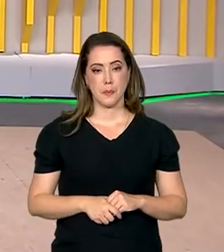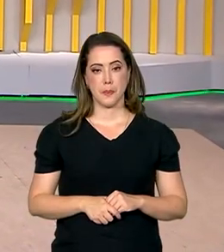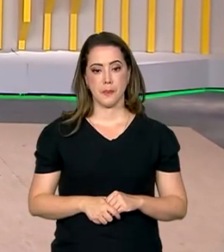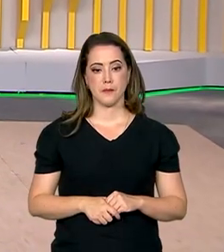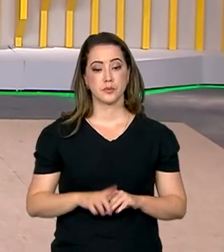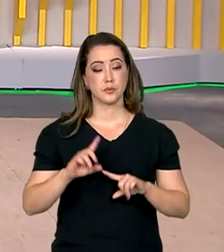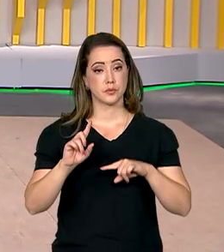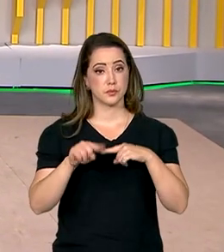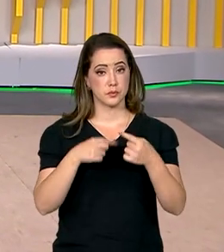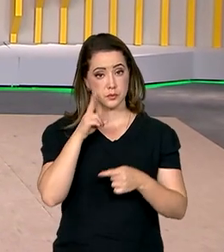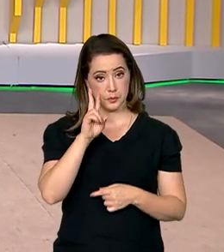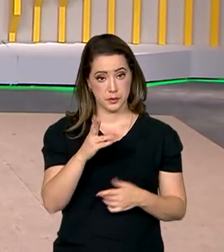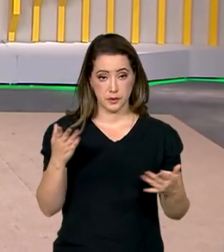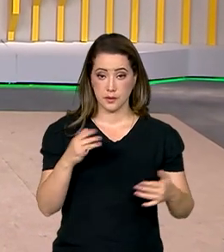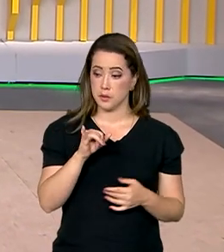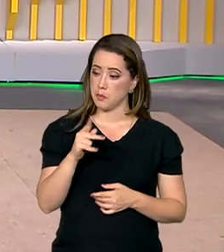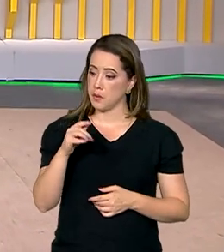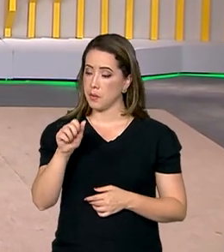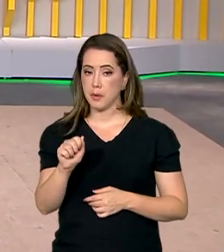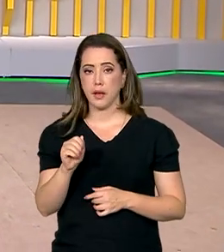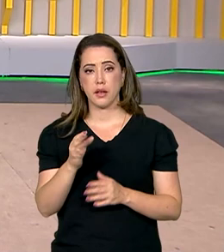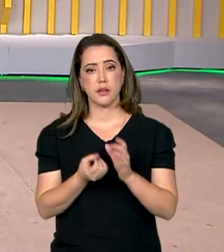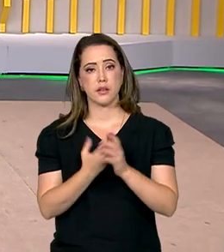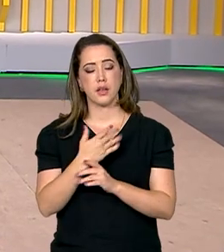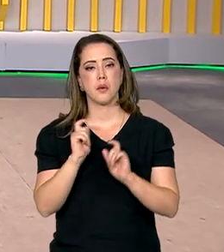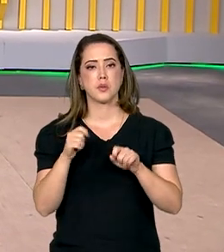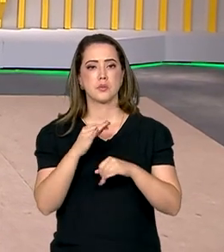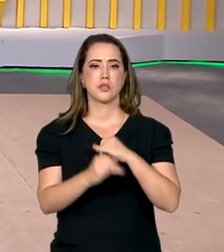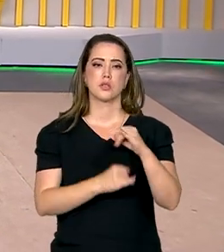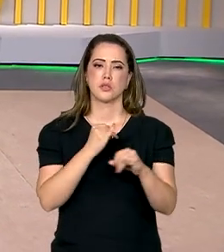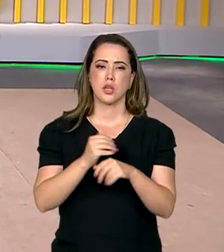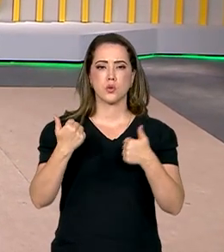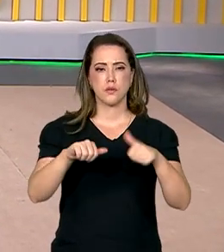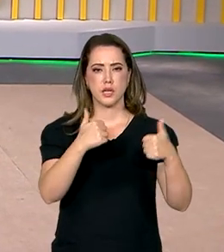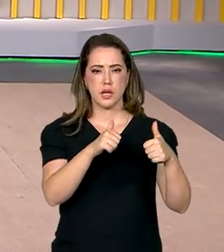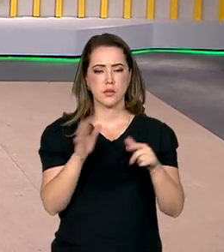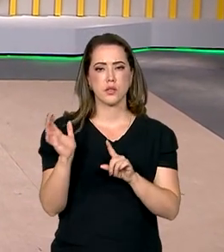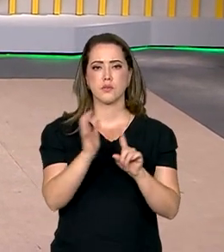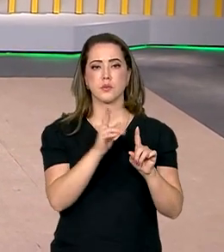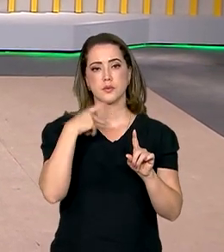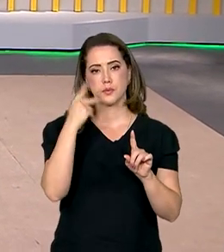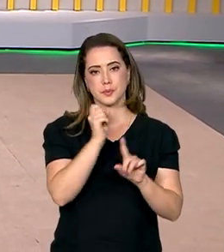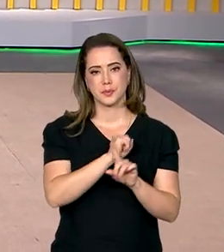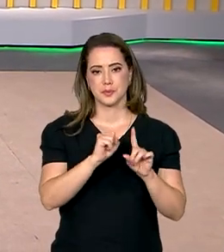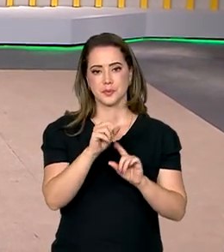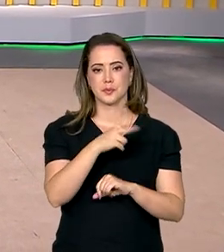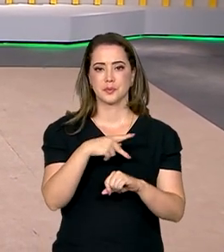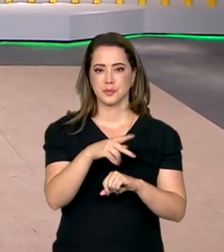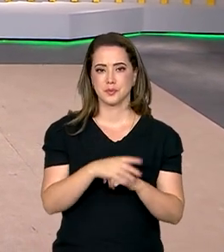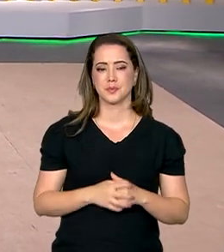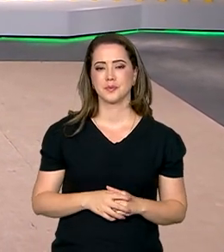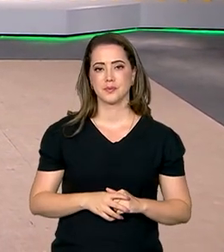No próximo bloco, você vai ver, IPA lança ferramenta virtual com indicadores dos impactos das políticas sociais